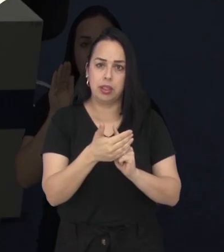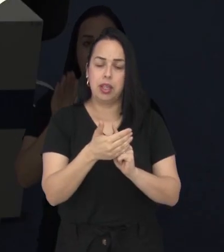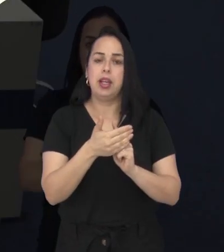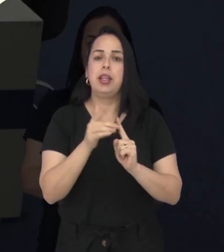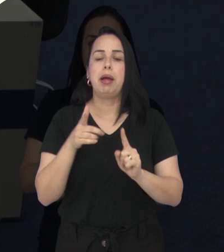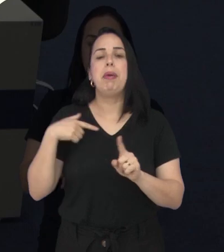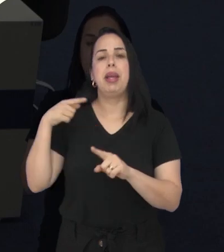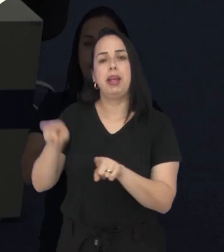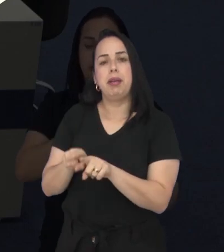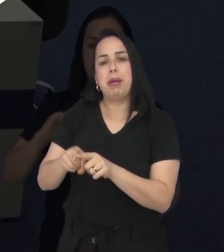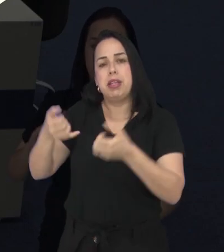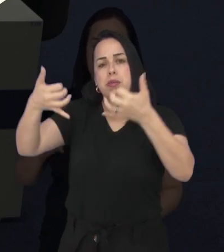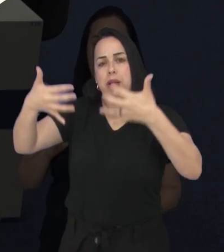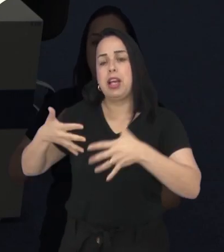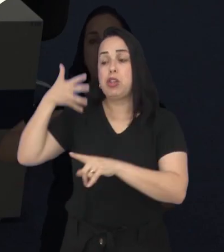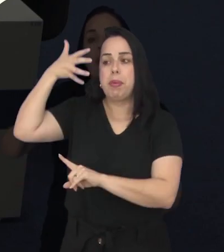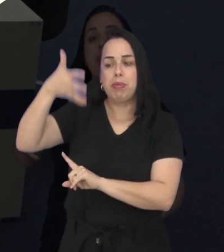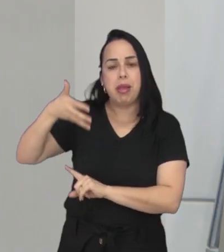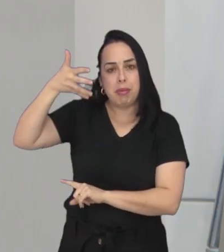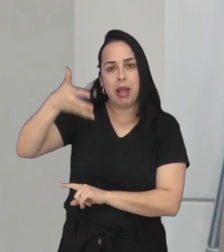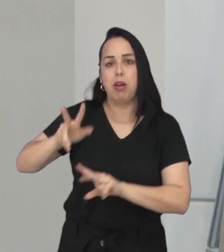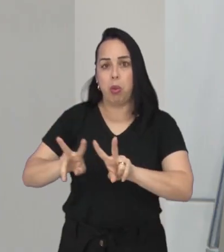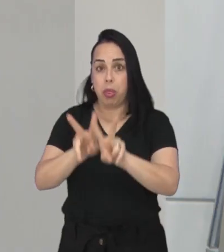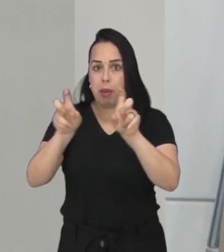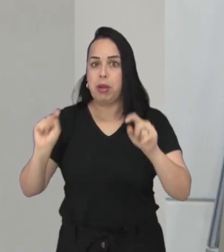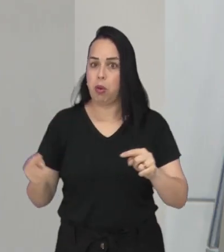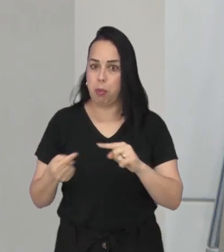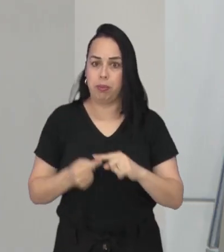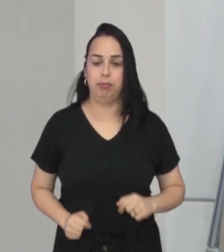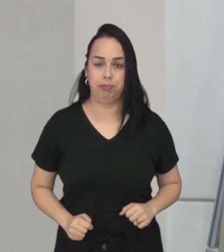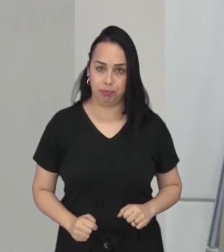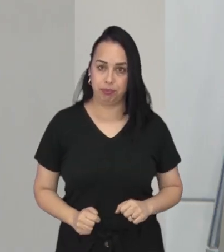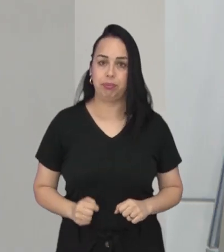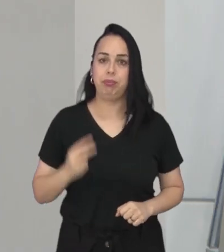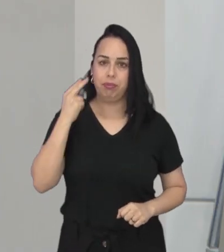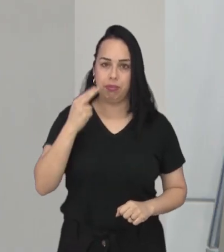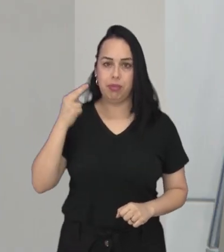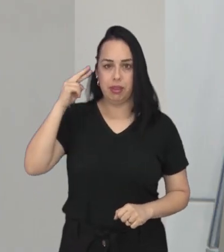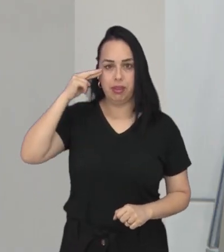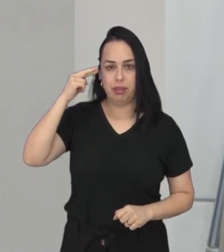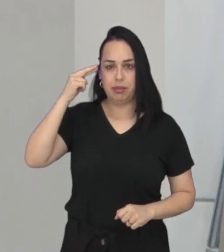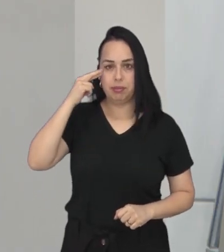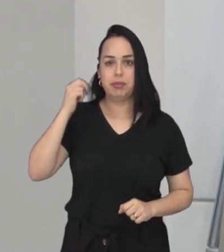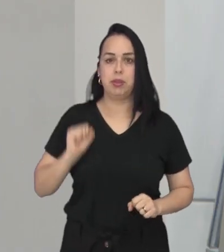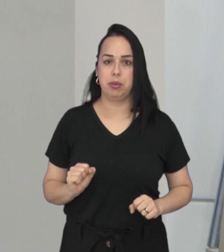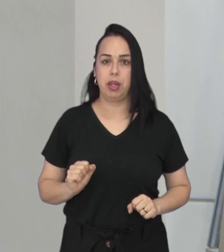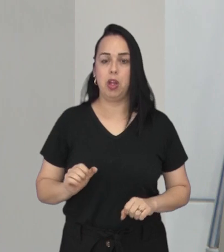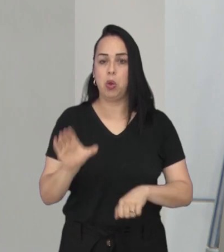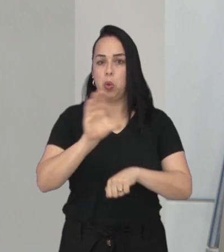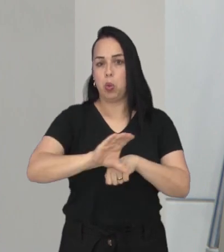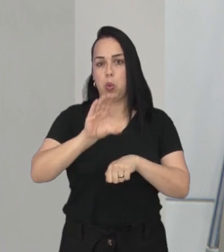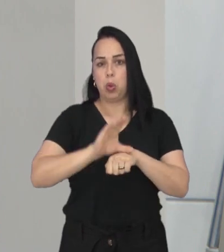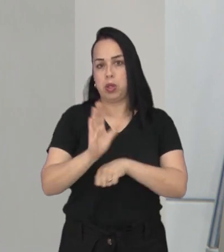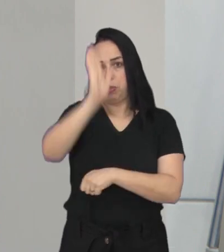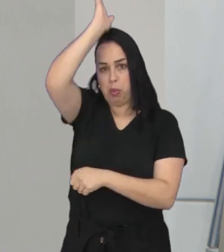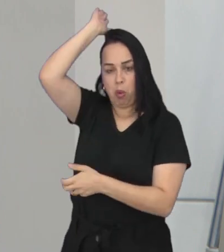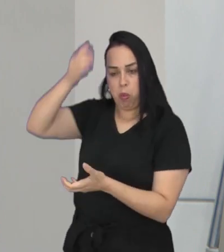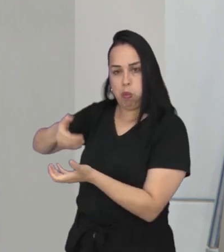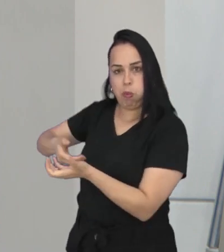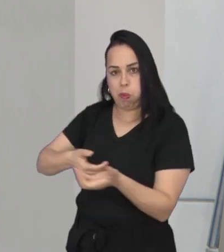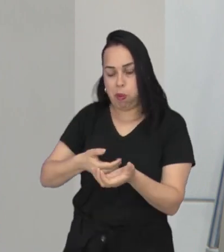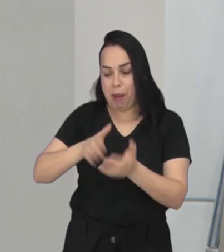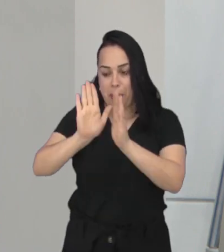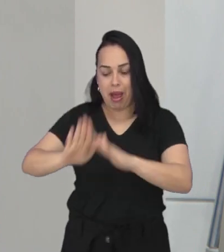e conta com um seminário sobre o tema. E o assunto apresentado pelo vereador Rogério da Cazem foi a conclusão do curso de bombeiros